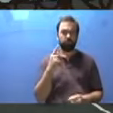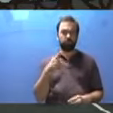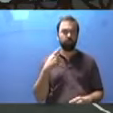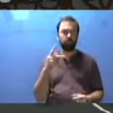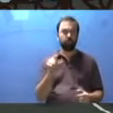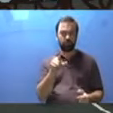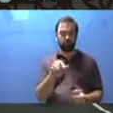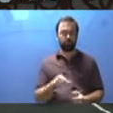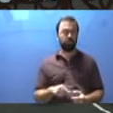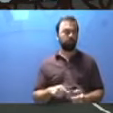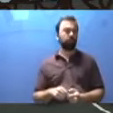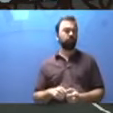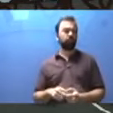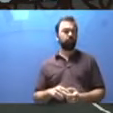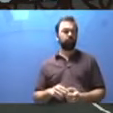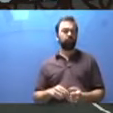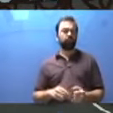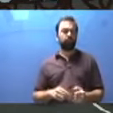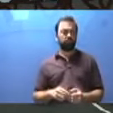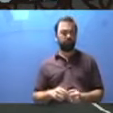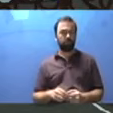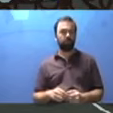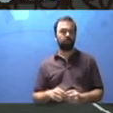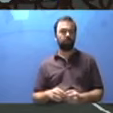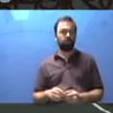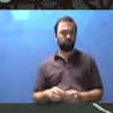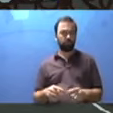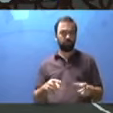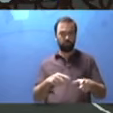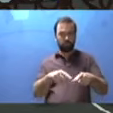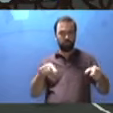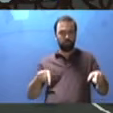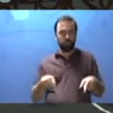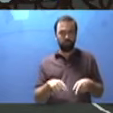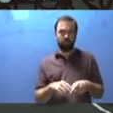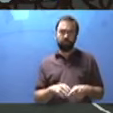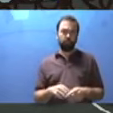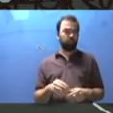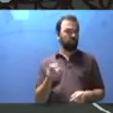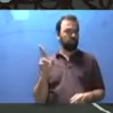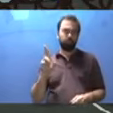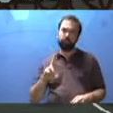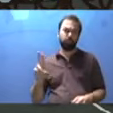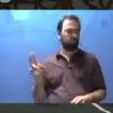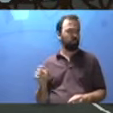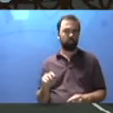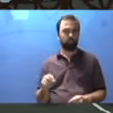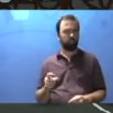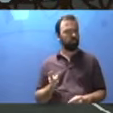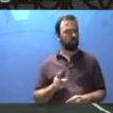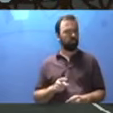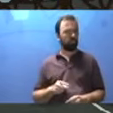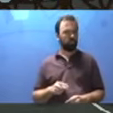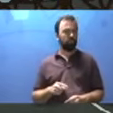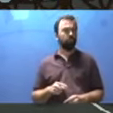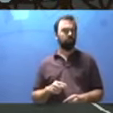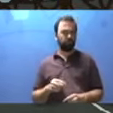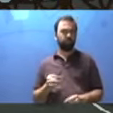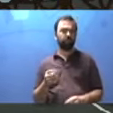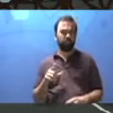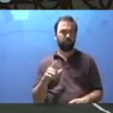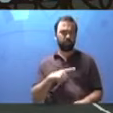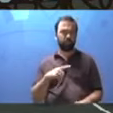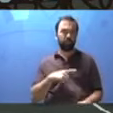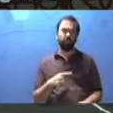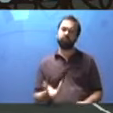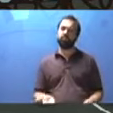agora, quem tem lá na sua escola? As salas que não são utilizadas para as aulas? Tem?